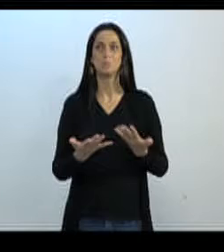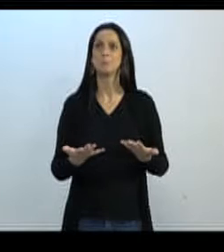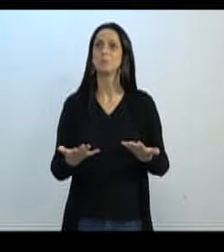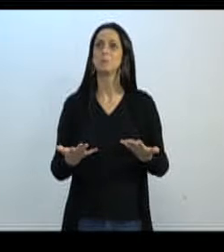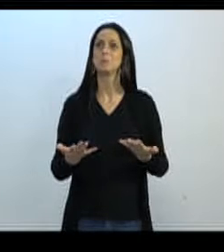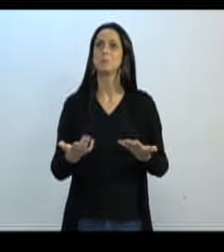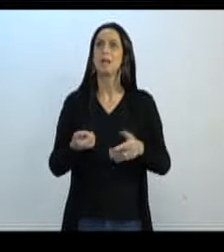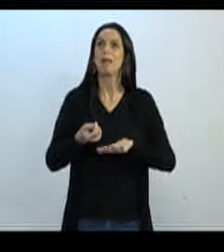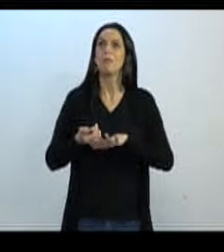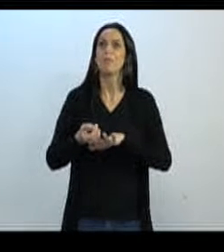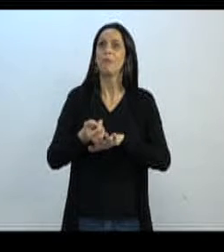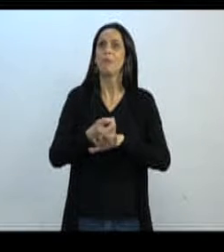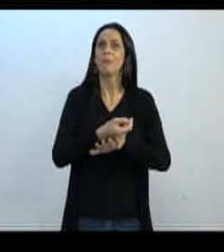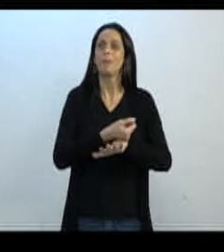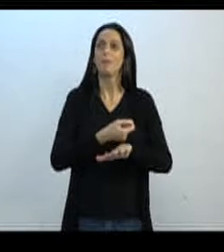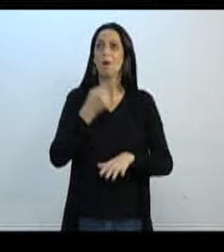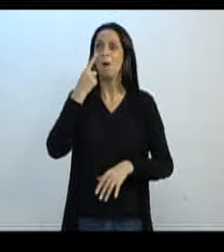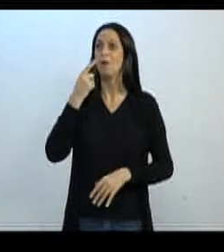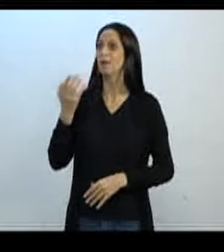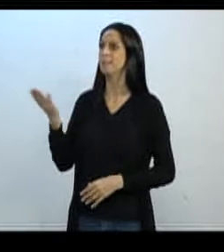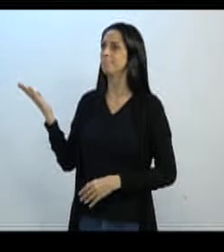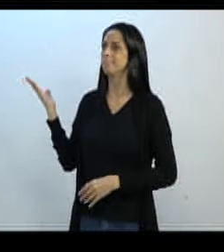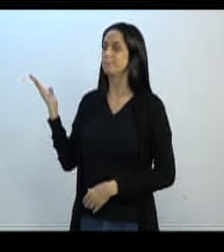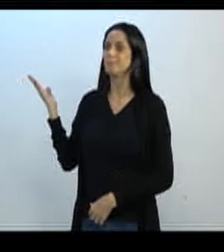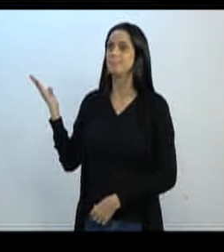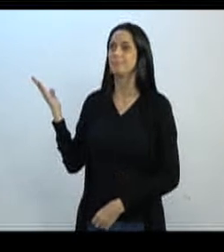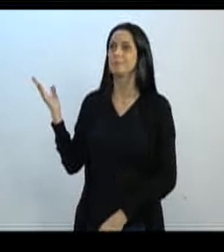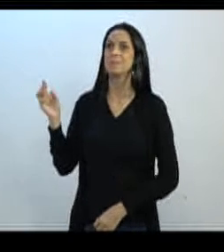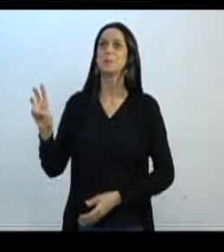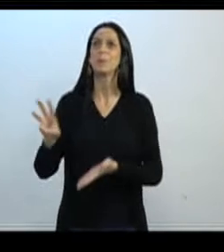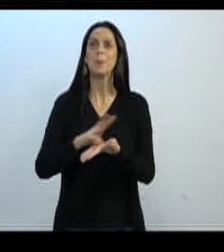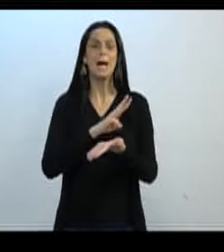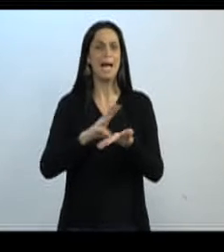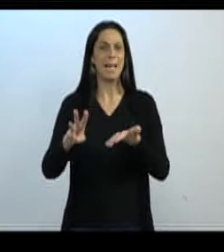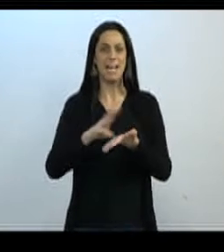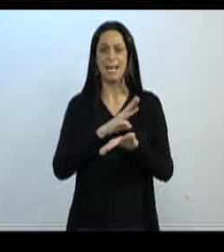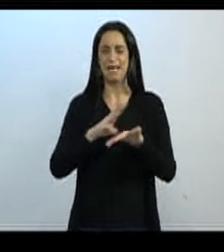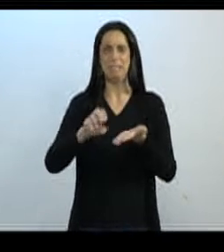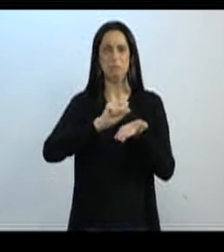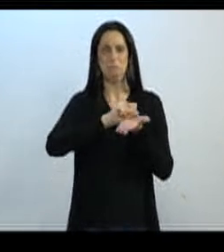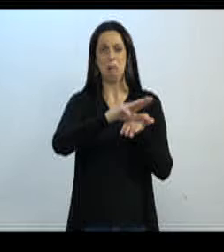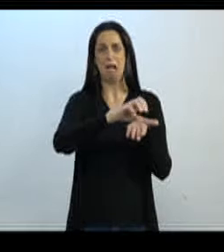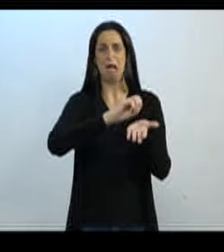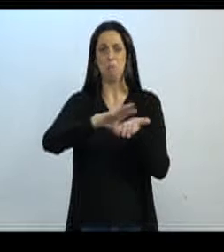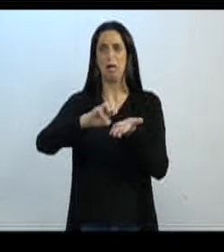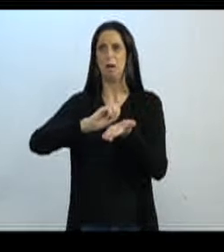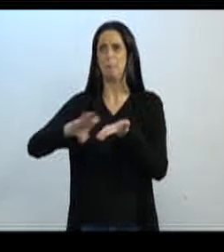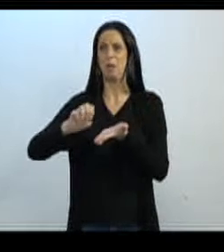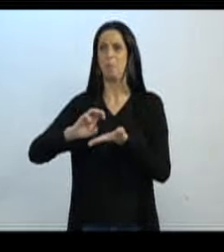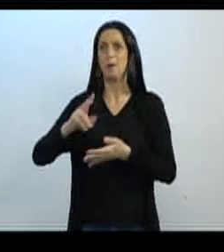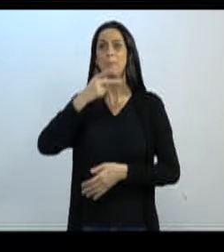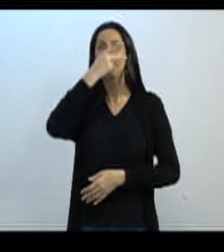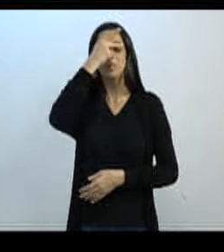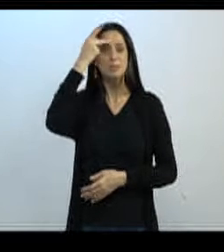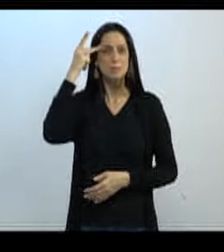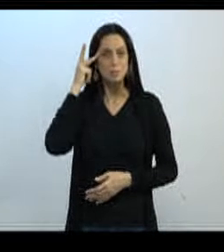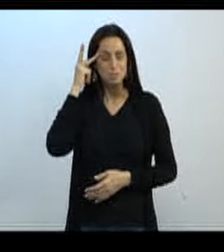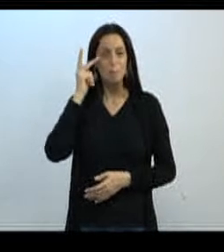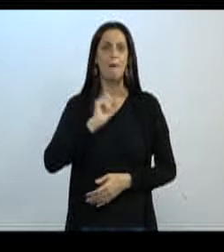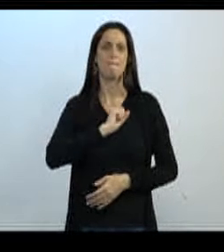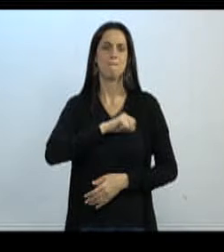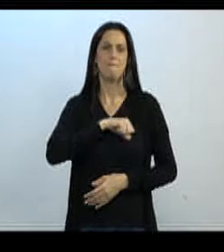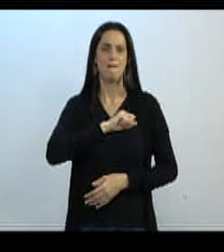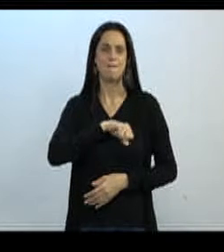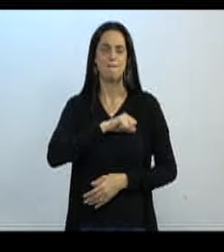fake soltado. Isso aí rodou no WhatsApp de todo mundo, e tem gente baixa, que sabe da